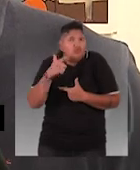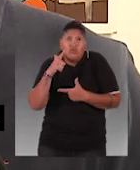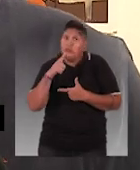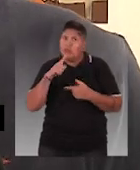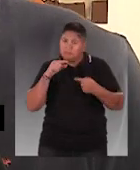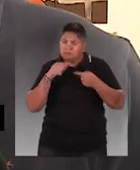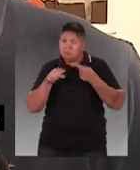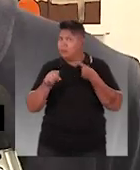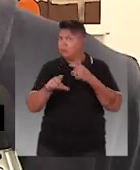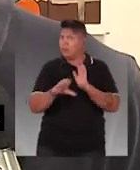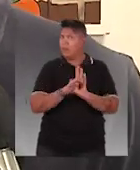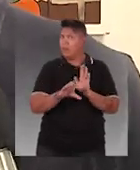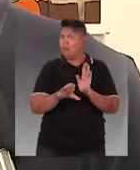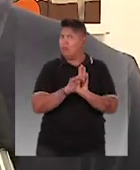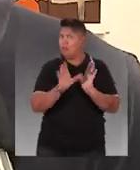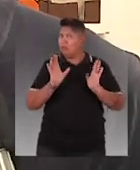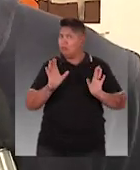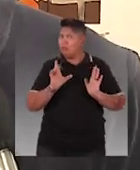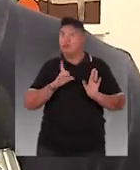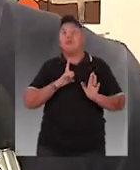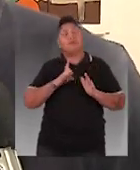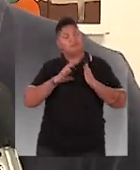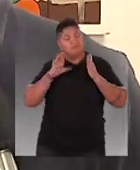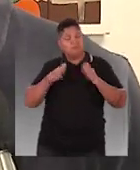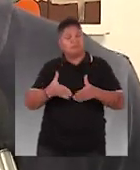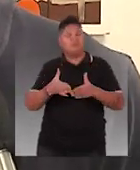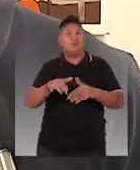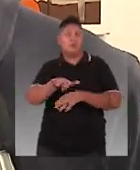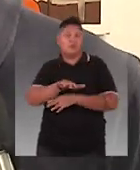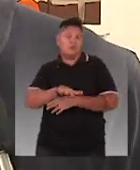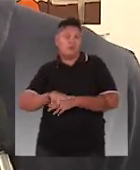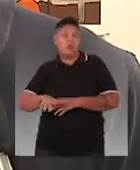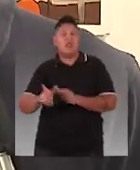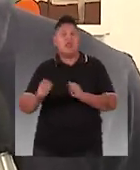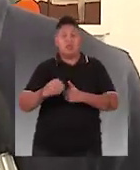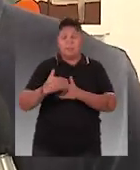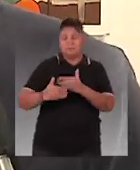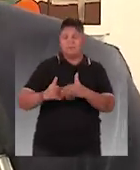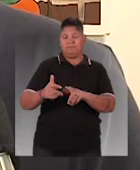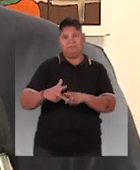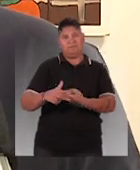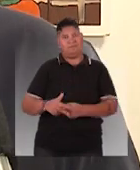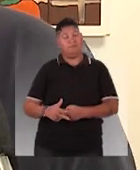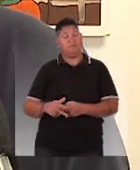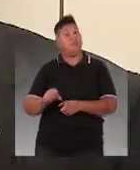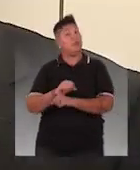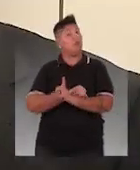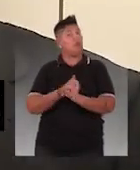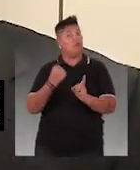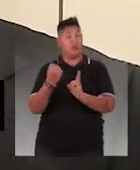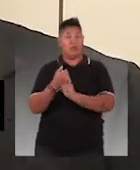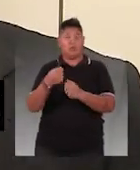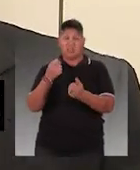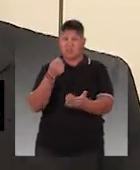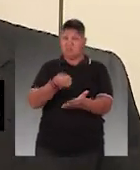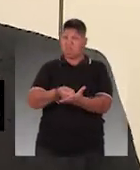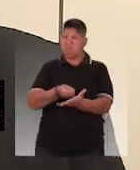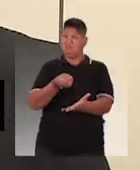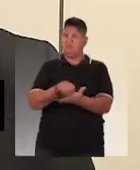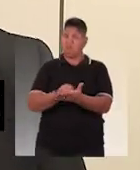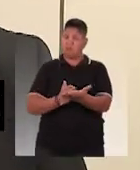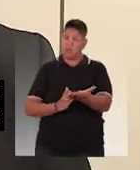inconstitucionais. Dentro da PINARA, também há espaço para se fazer um aprimoramento. E a sociedade